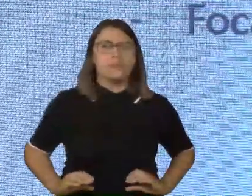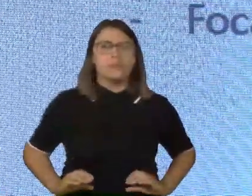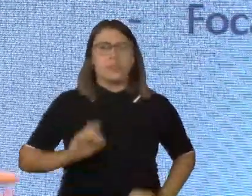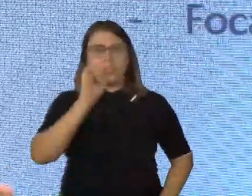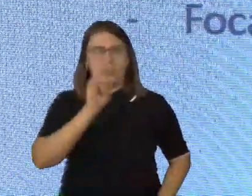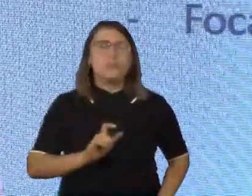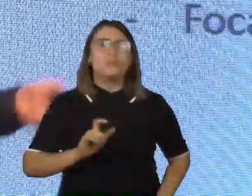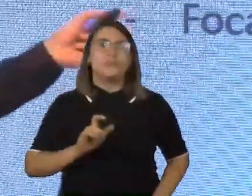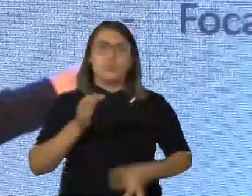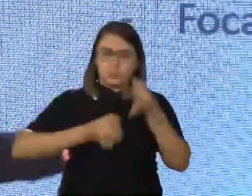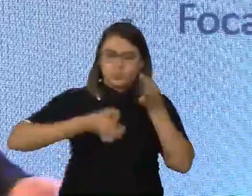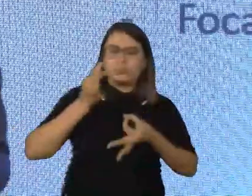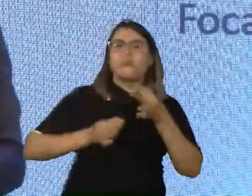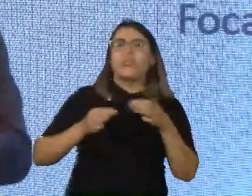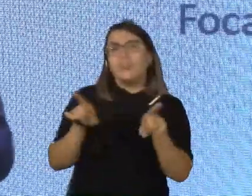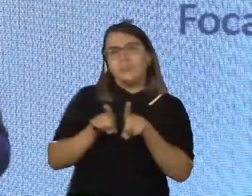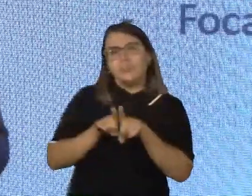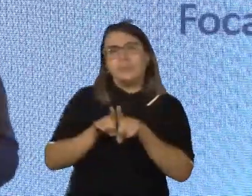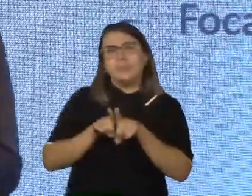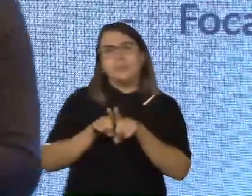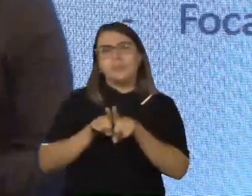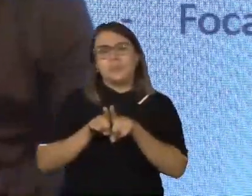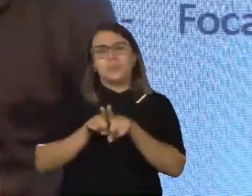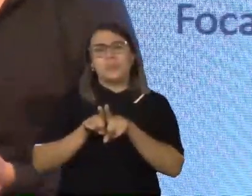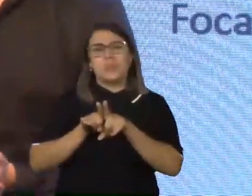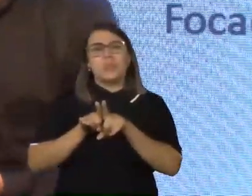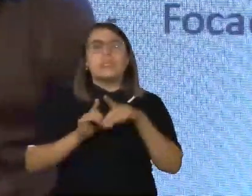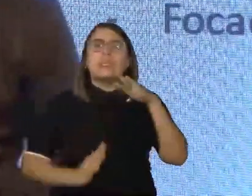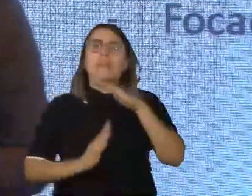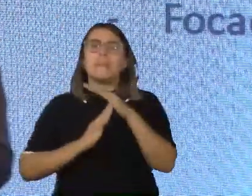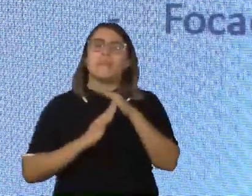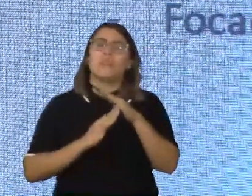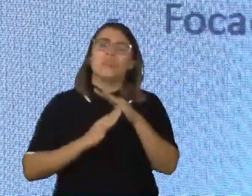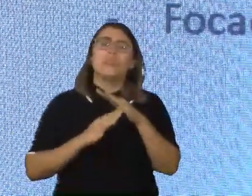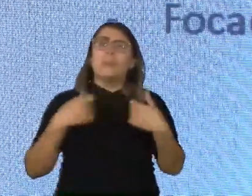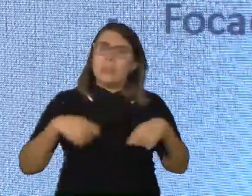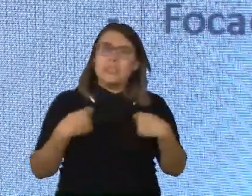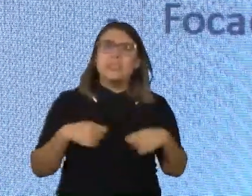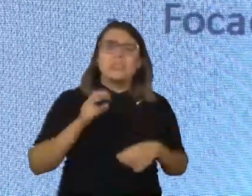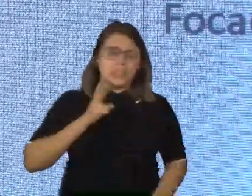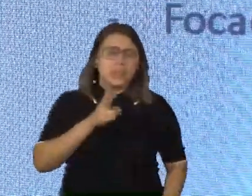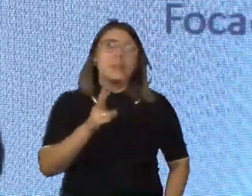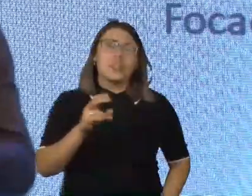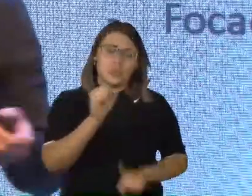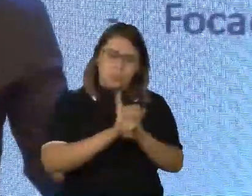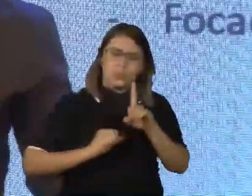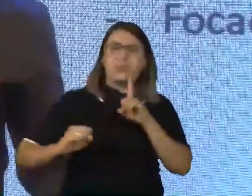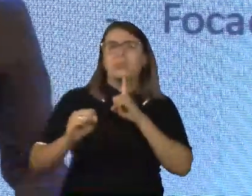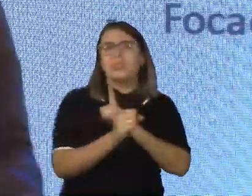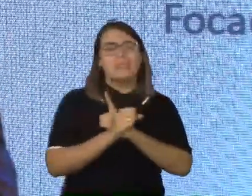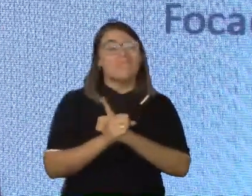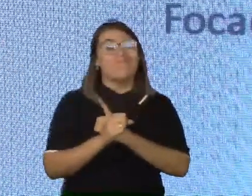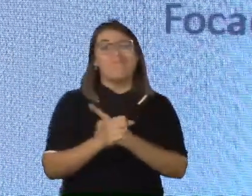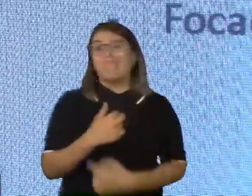de uma mente limitada. E também aquele que admite que os recursos são escassos. É aquele que sempre vai dizer, nossa sociedade não está